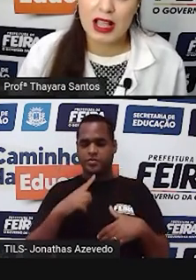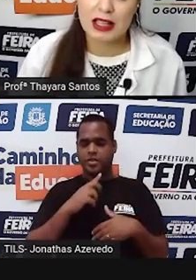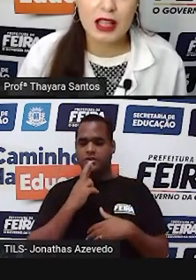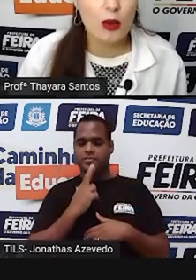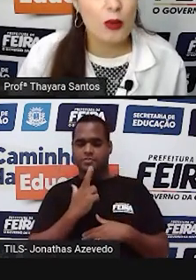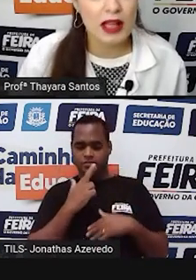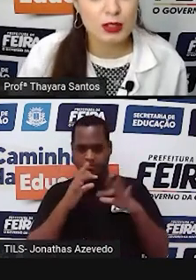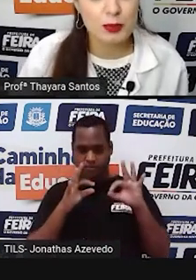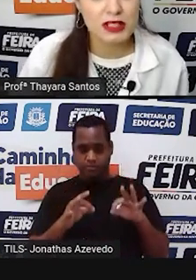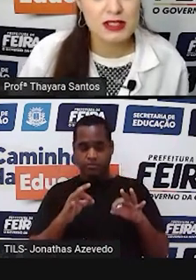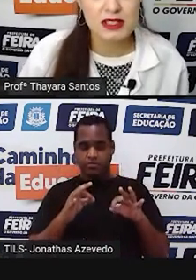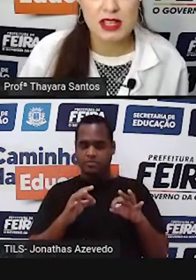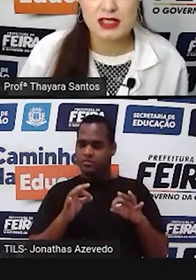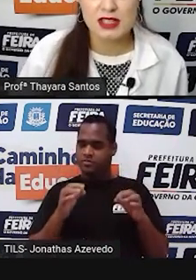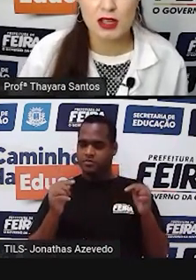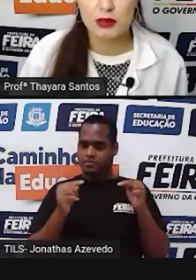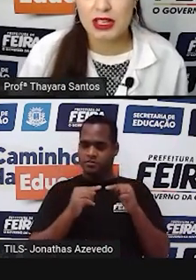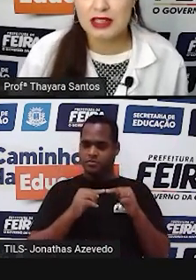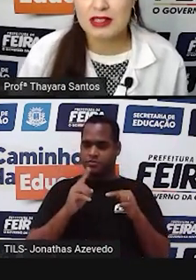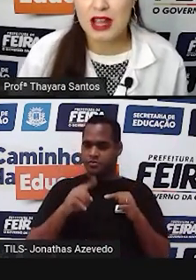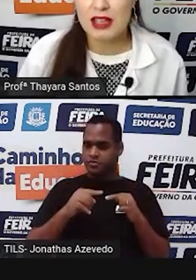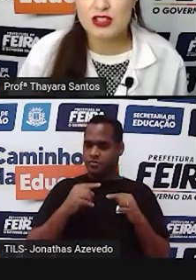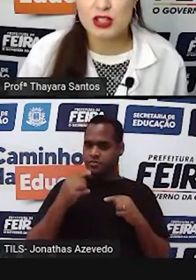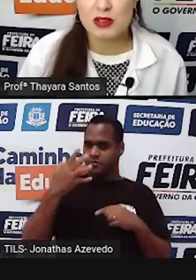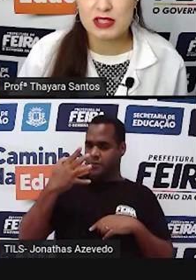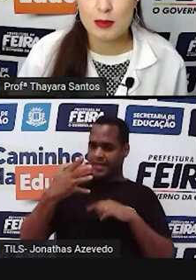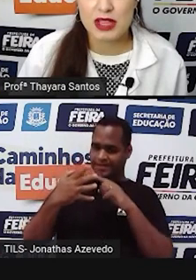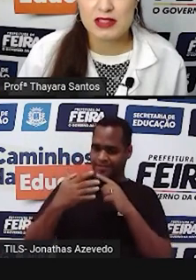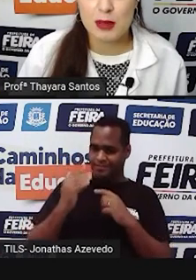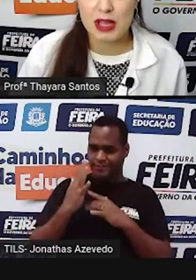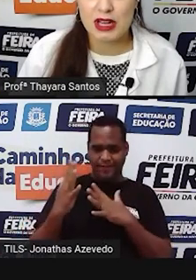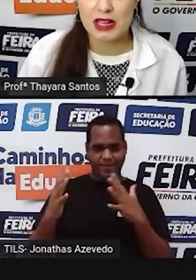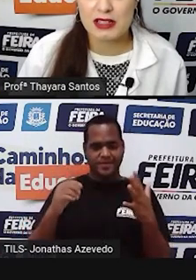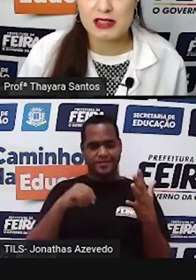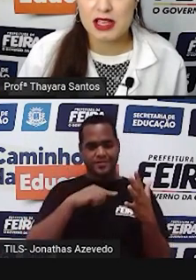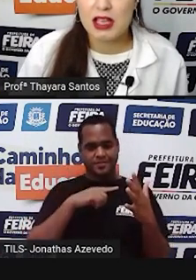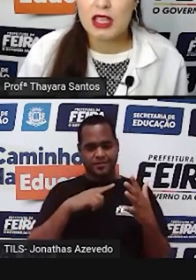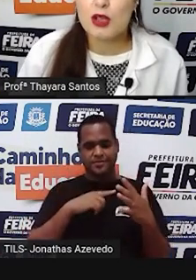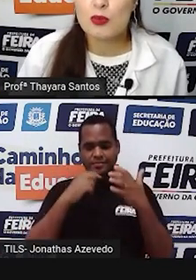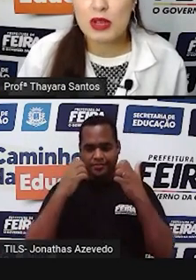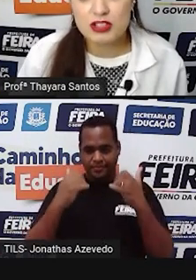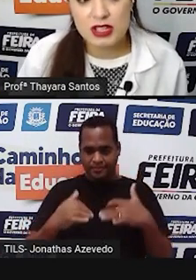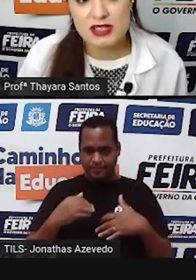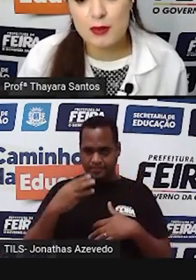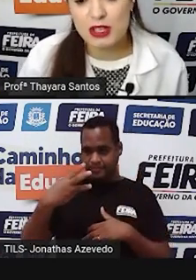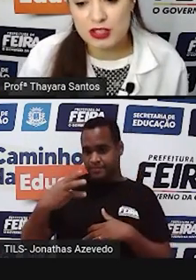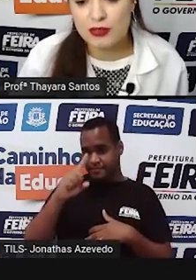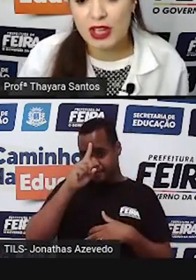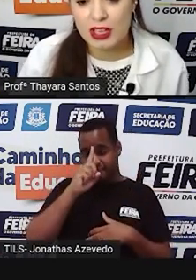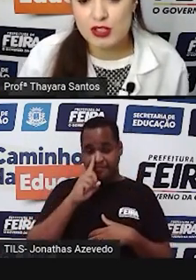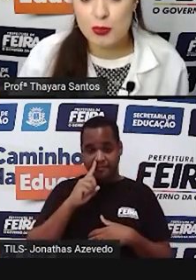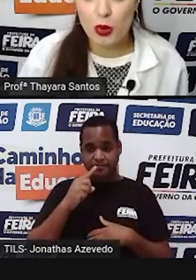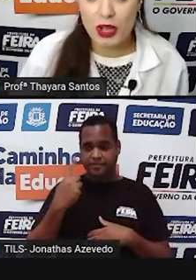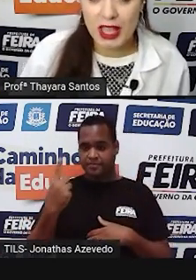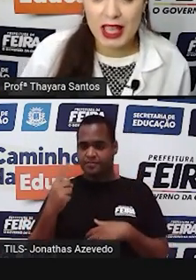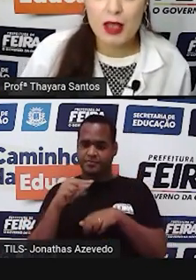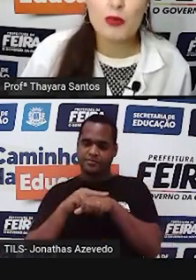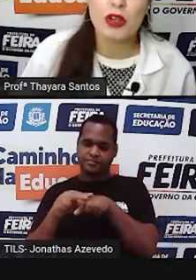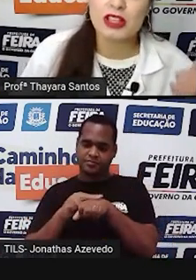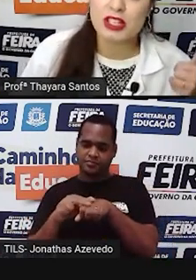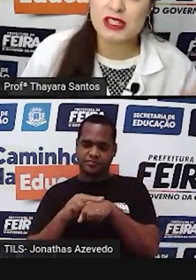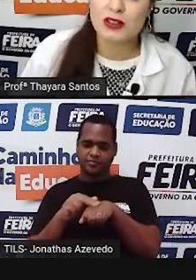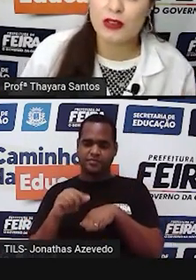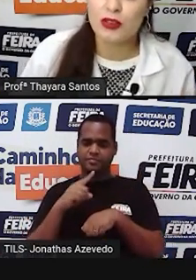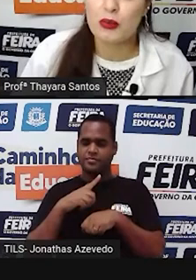A cada quatro plantas que nasciam, três tinham as sementes amarelas e uma tinha a semente verde. Por quê?